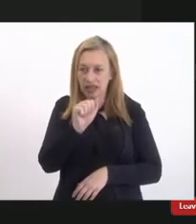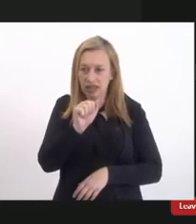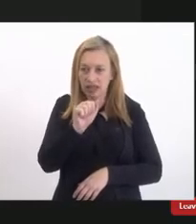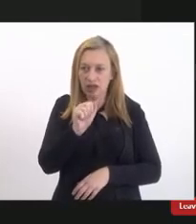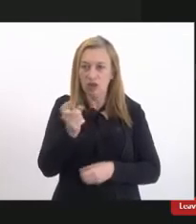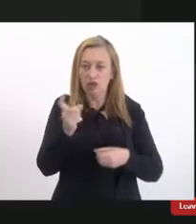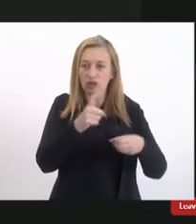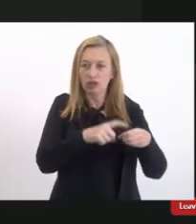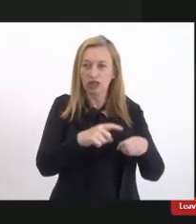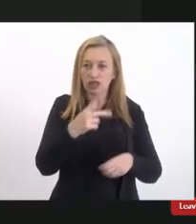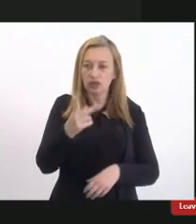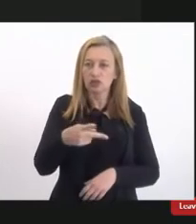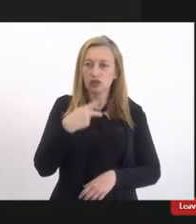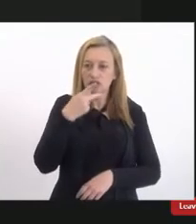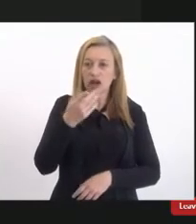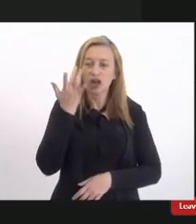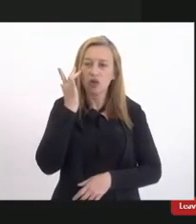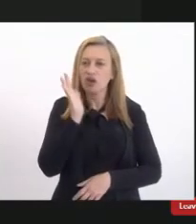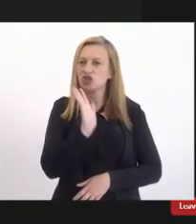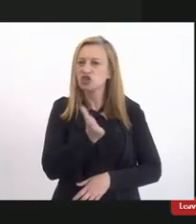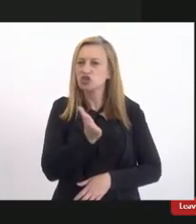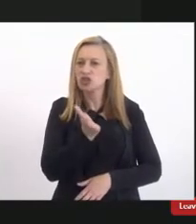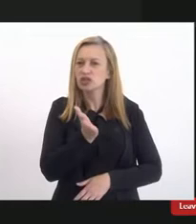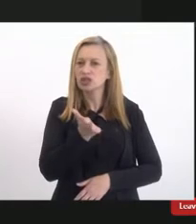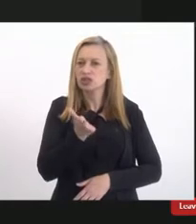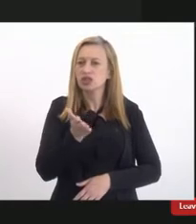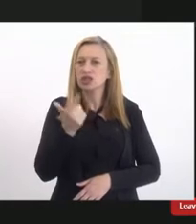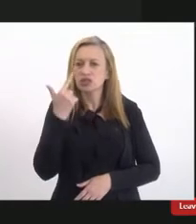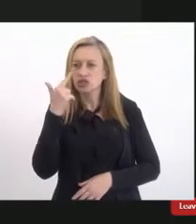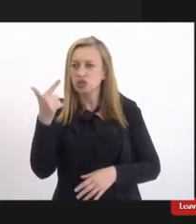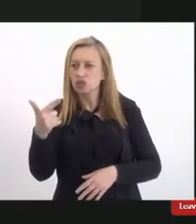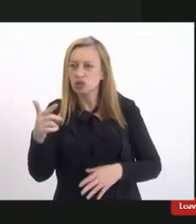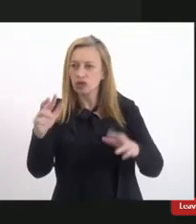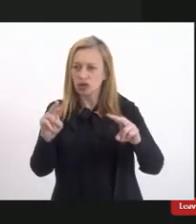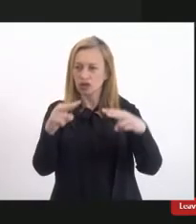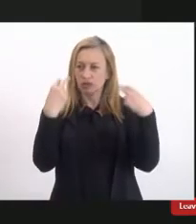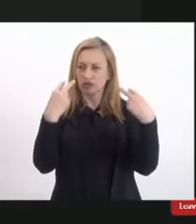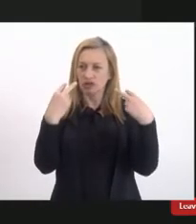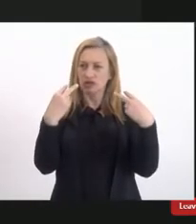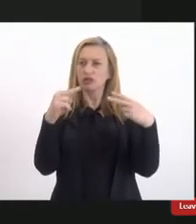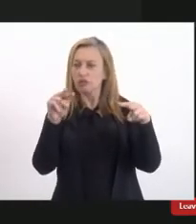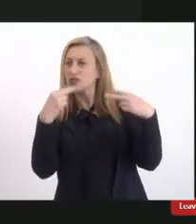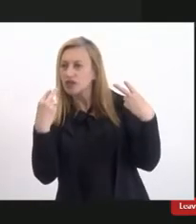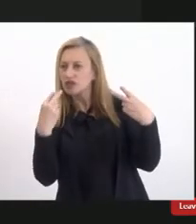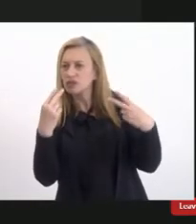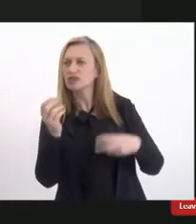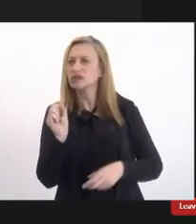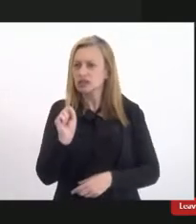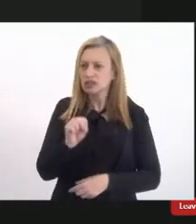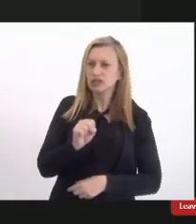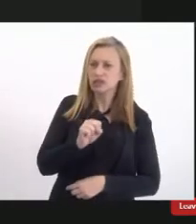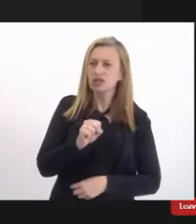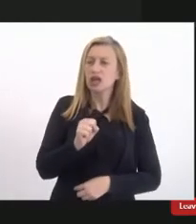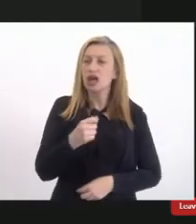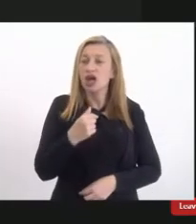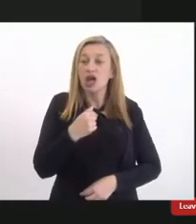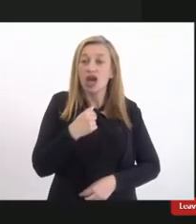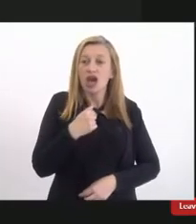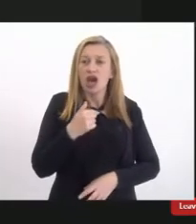aqui na tua fala eu acho que já tá tá me vendo tô tô tô deixa eu